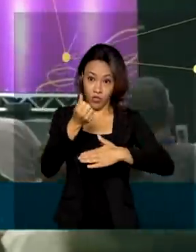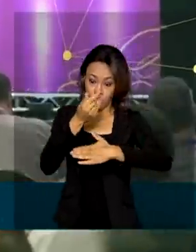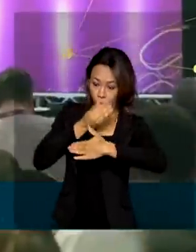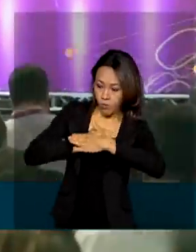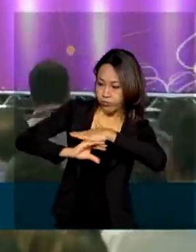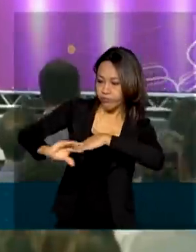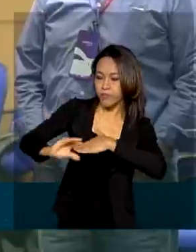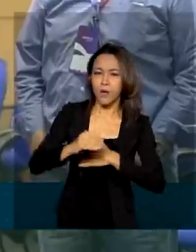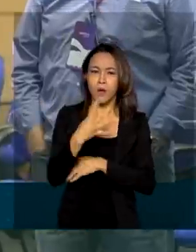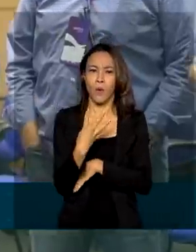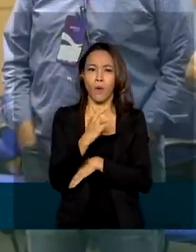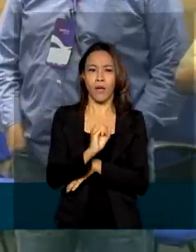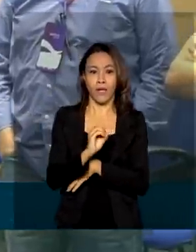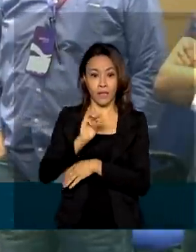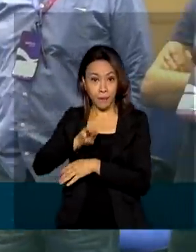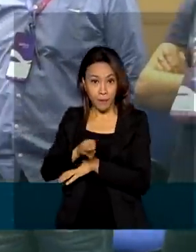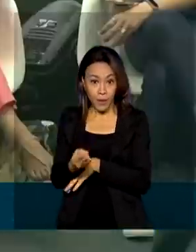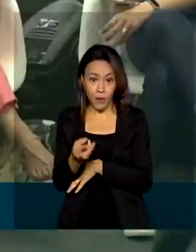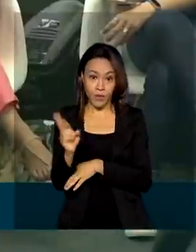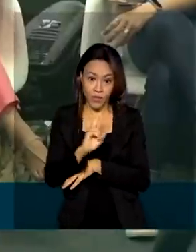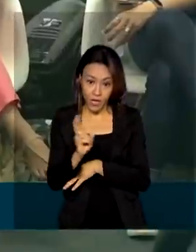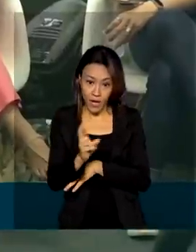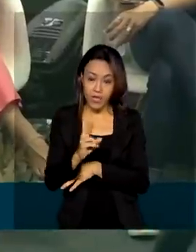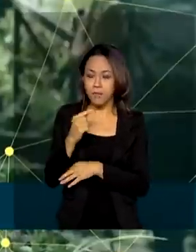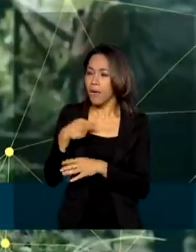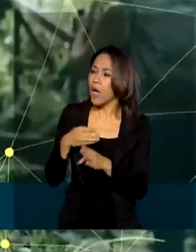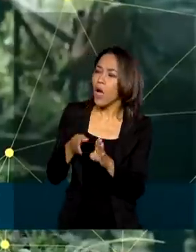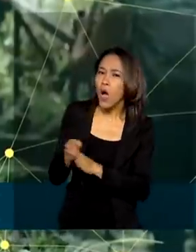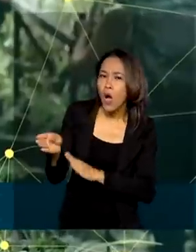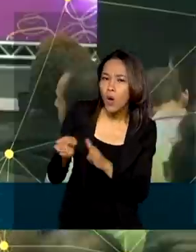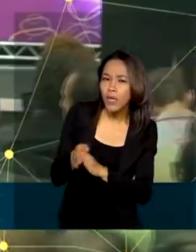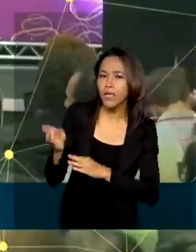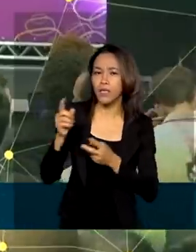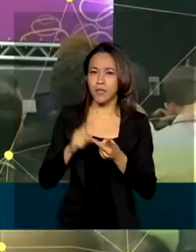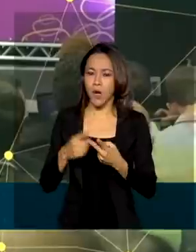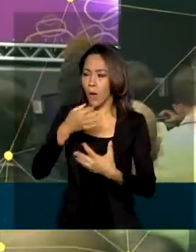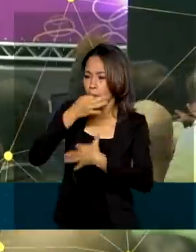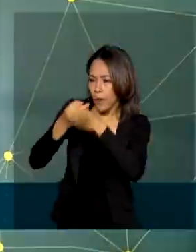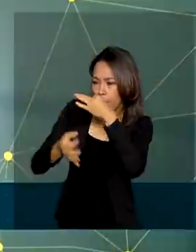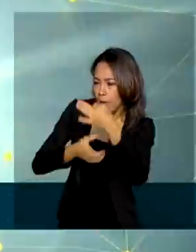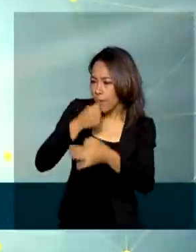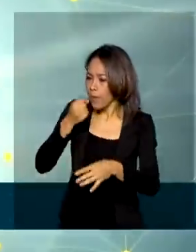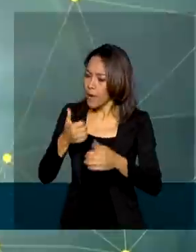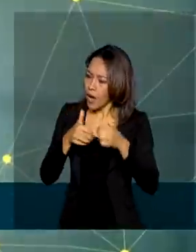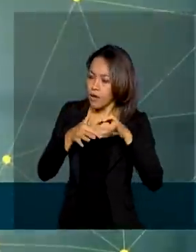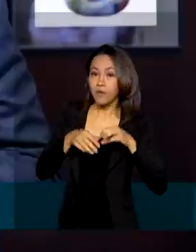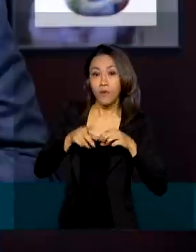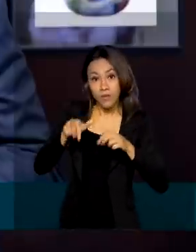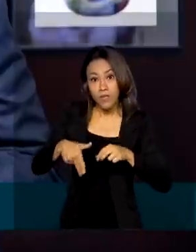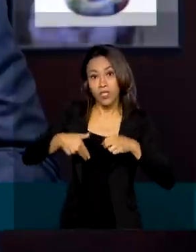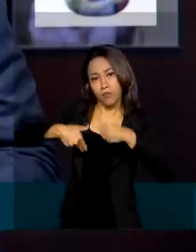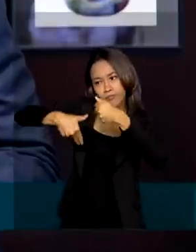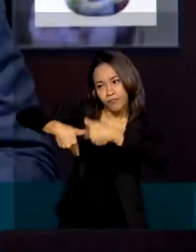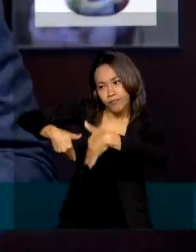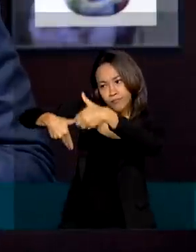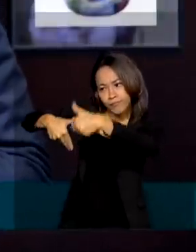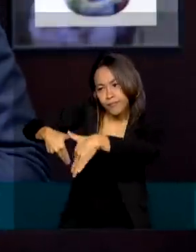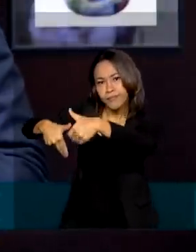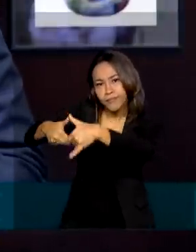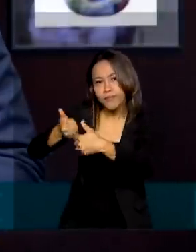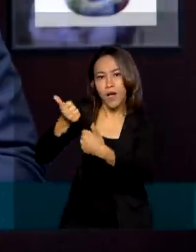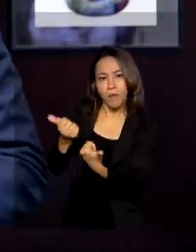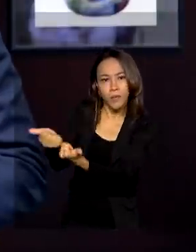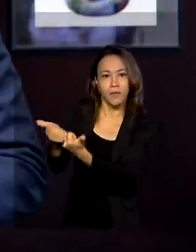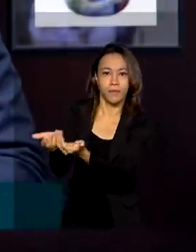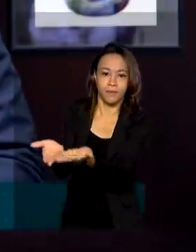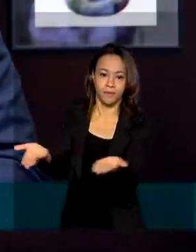40 milhões de reais para a oferta de consultoria a 15 mil projetos nos próximos anos. Estamos trabalhando para que